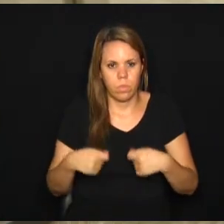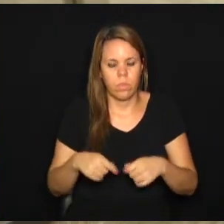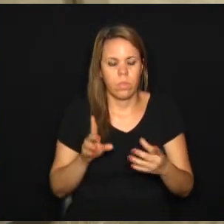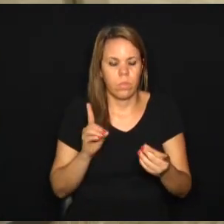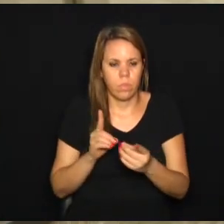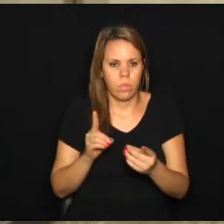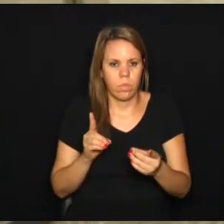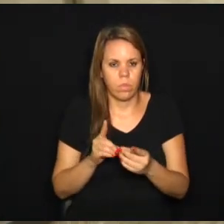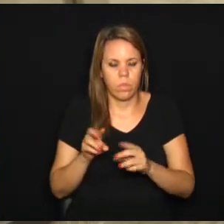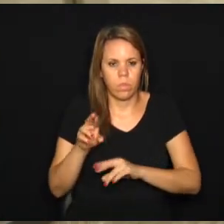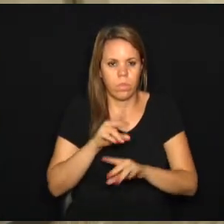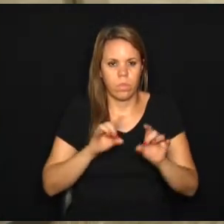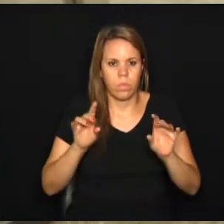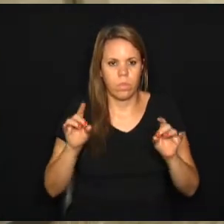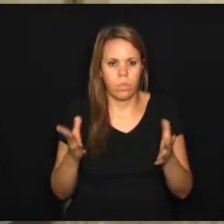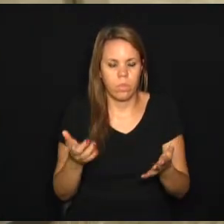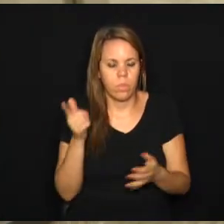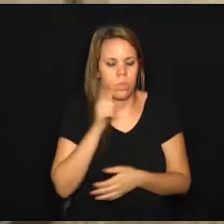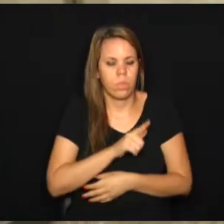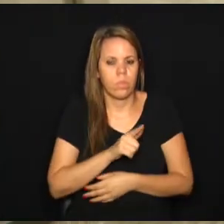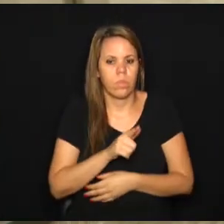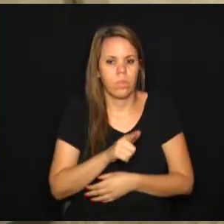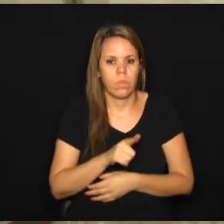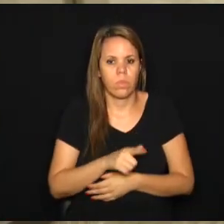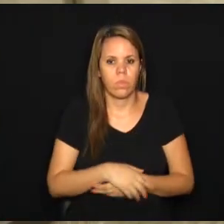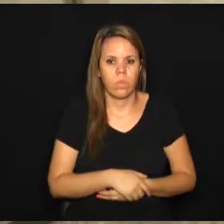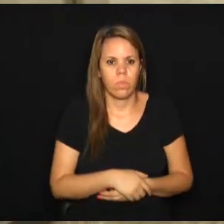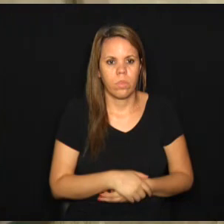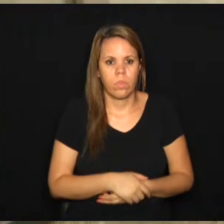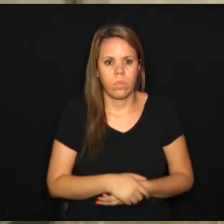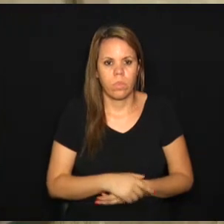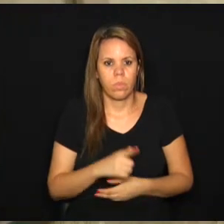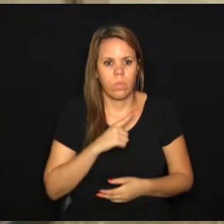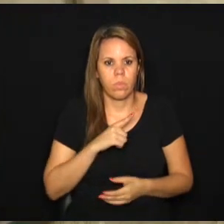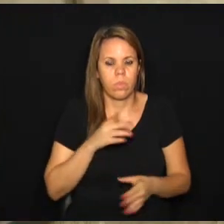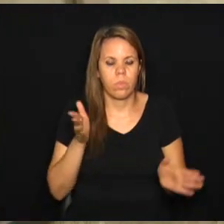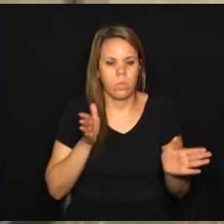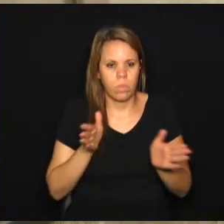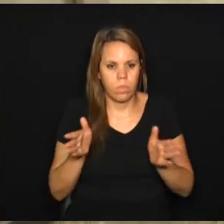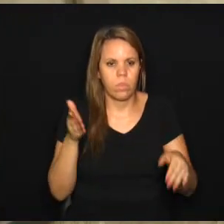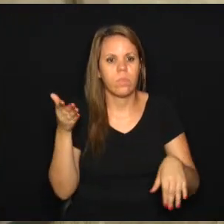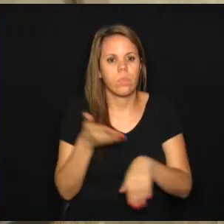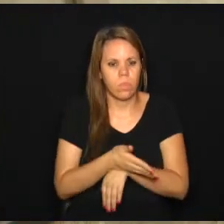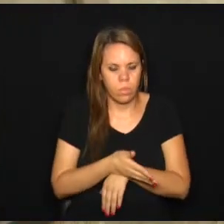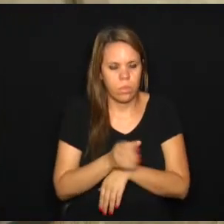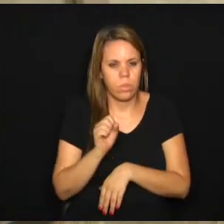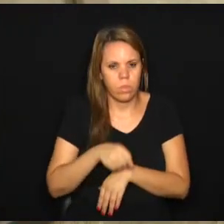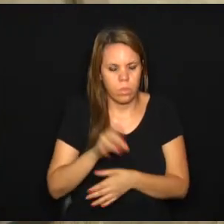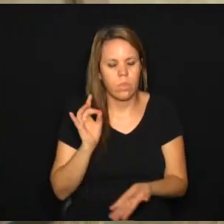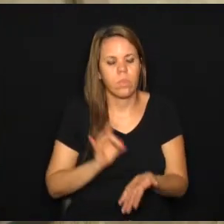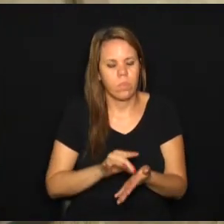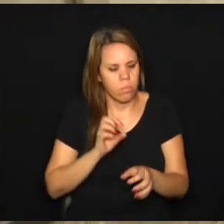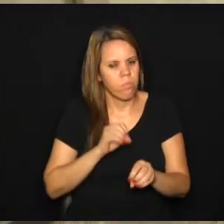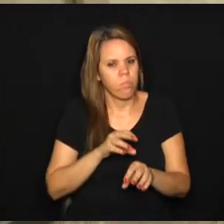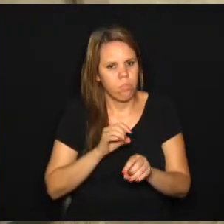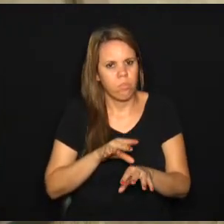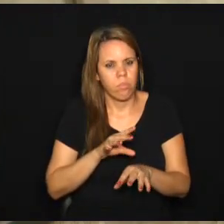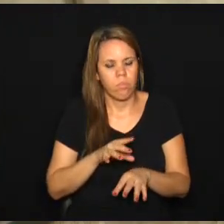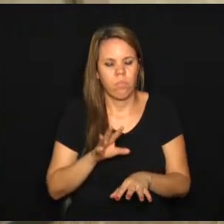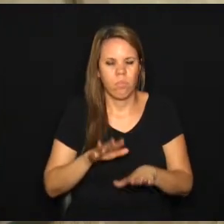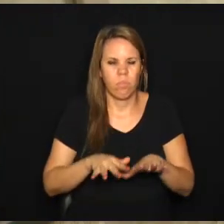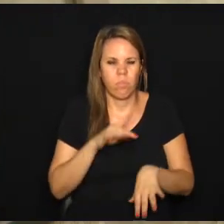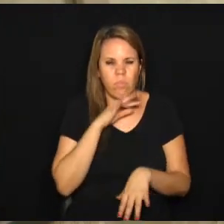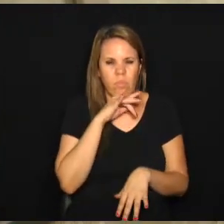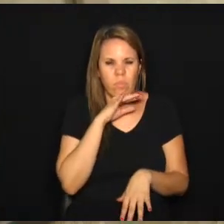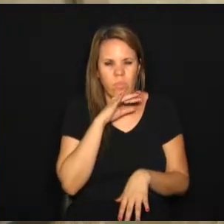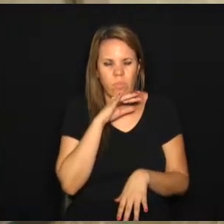atendimentos diferenciados para conseguir ter acesso de fato à educação. Então, é muito ruim que